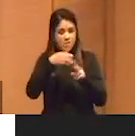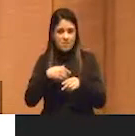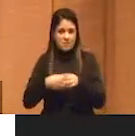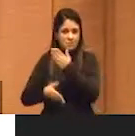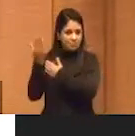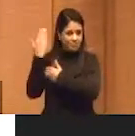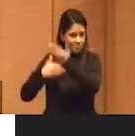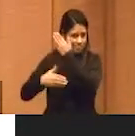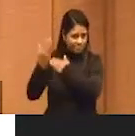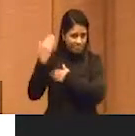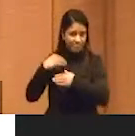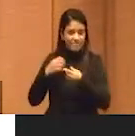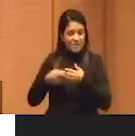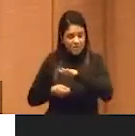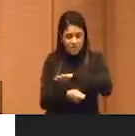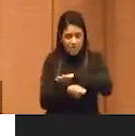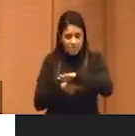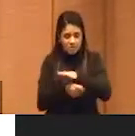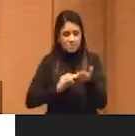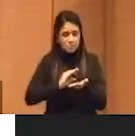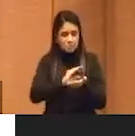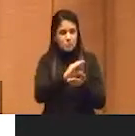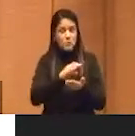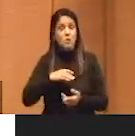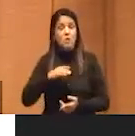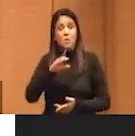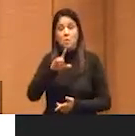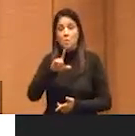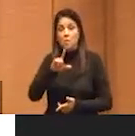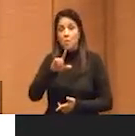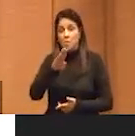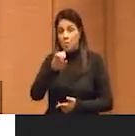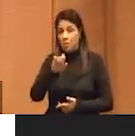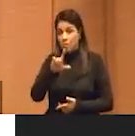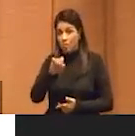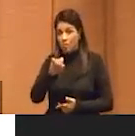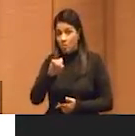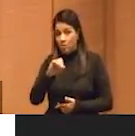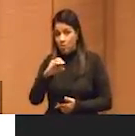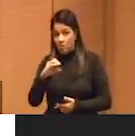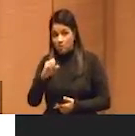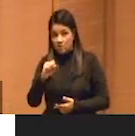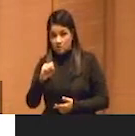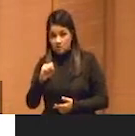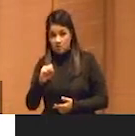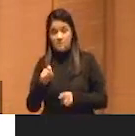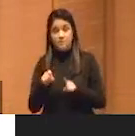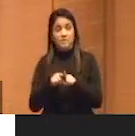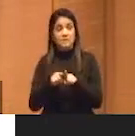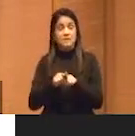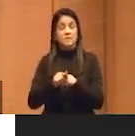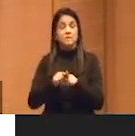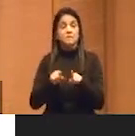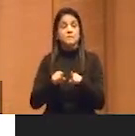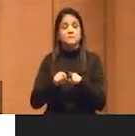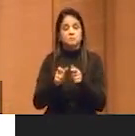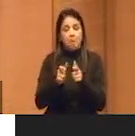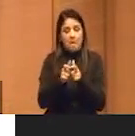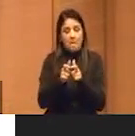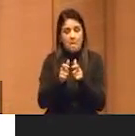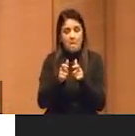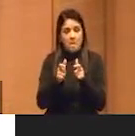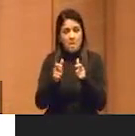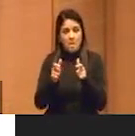fizeram muito investimento em blogs, etc e tal, quando os blogs começaram a crescer e